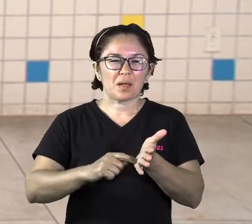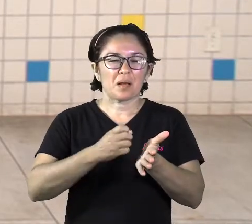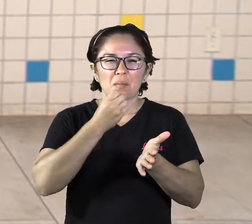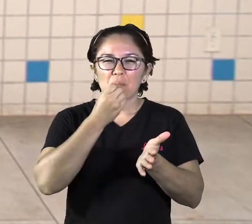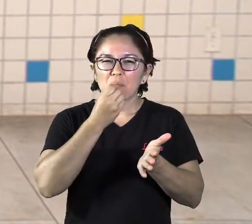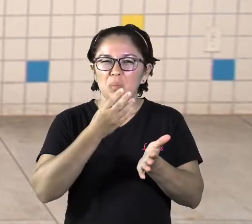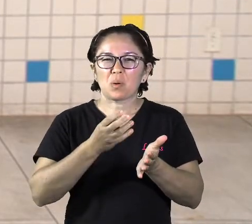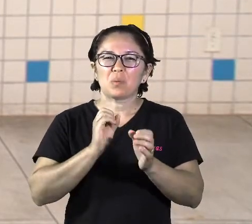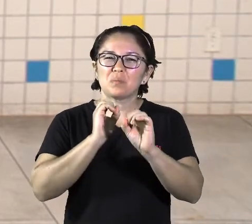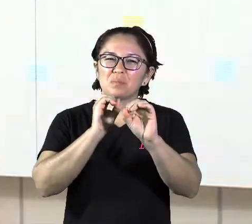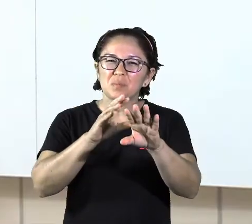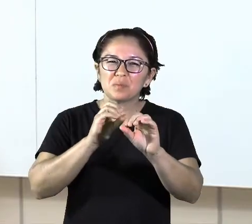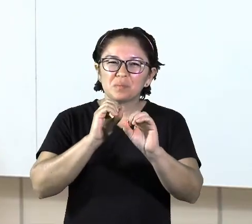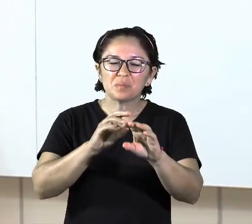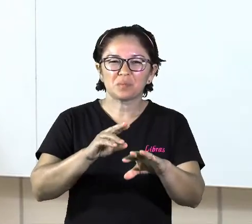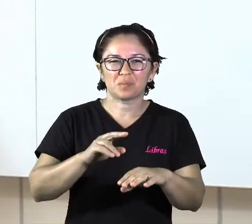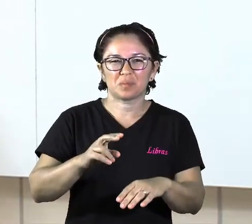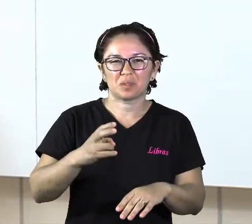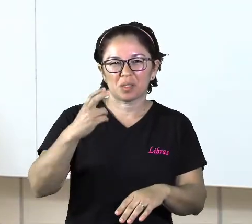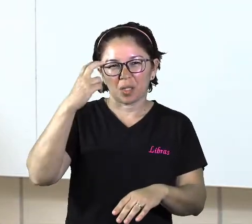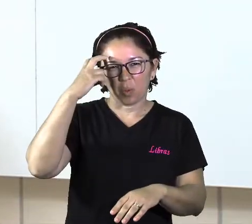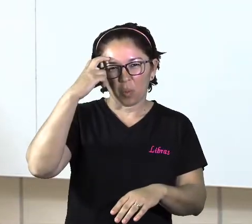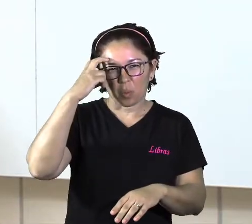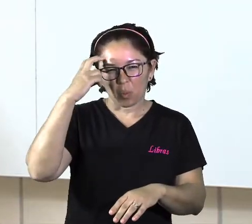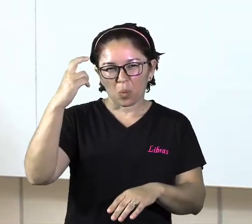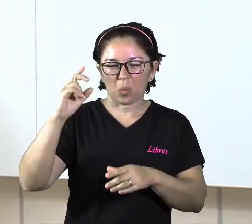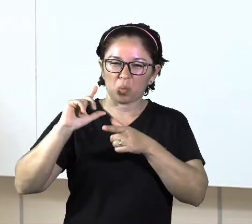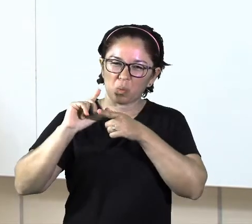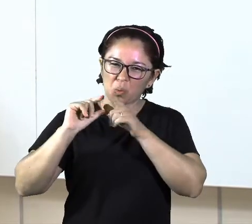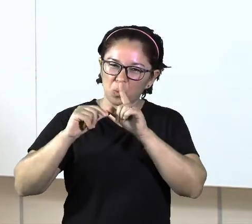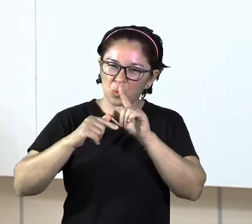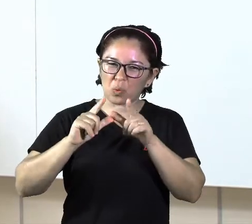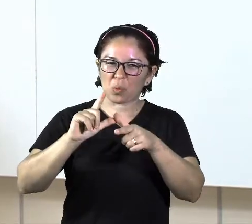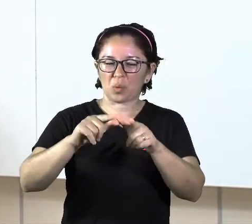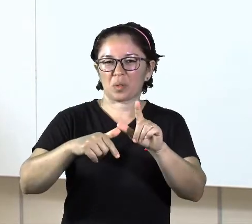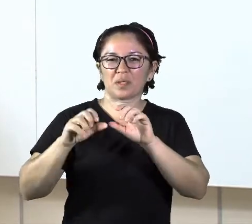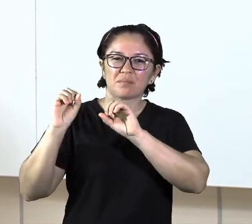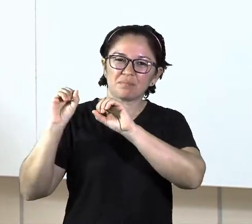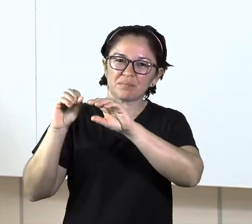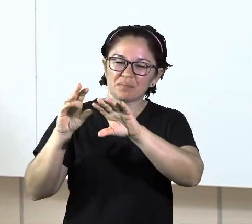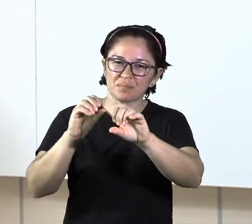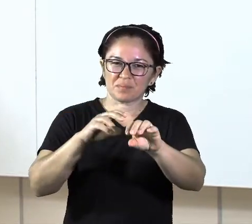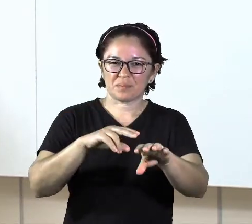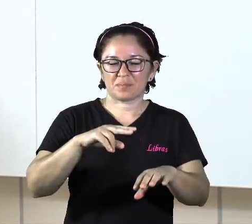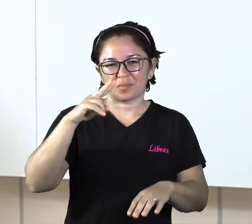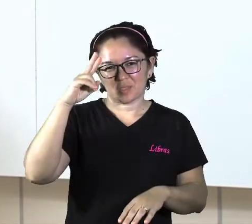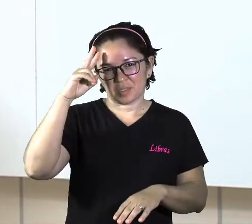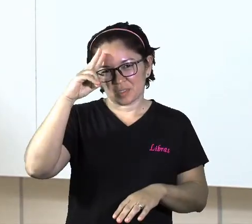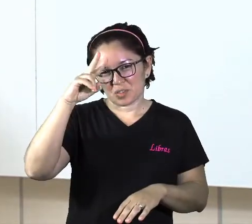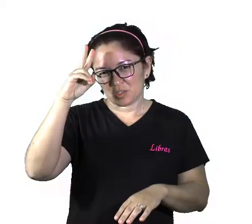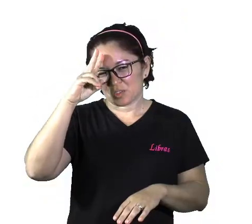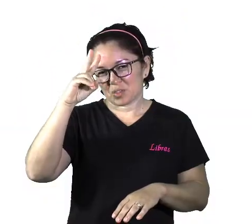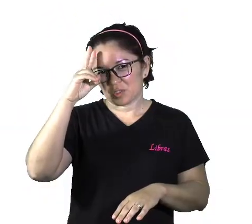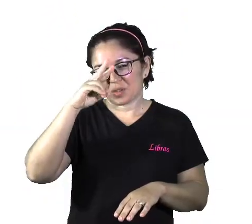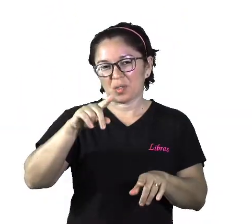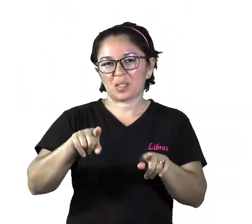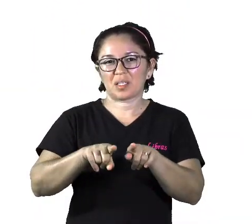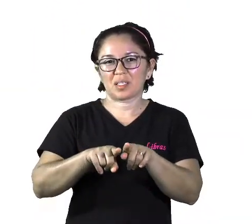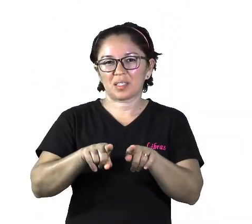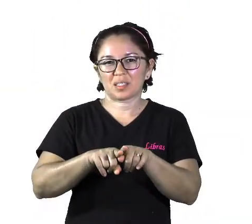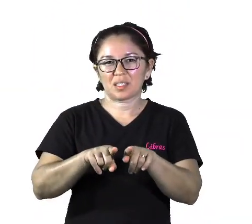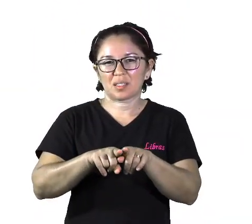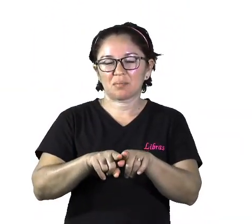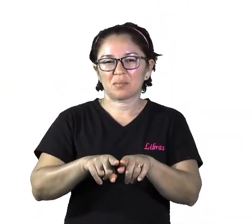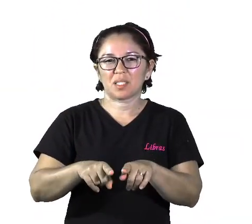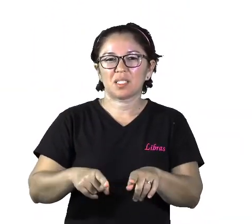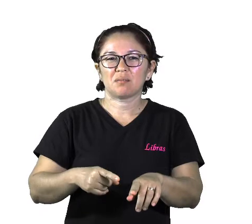história. Vamos falar também sobre tradições orais e valorização das memórias. Vamos lá? Na aula